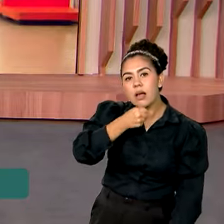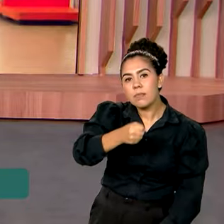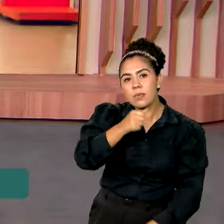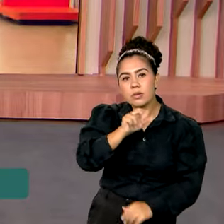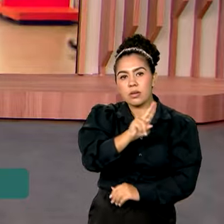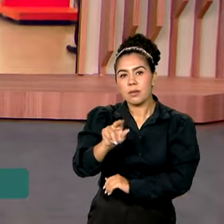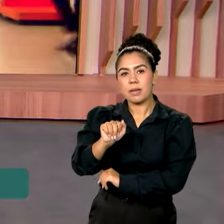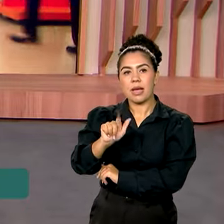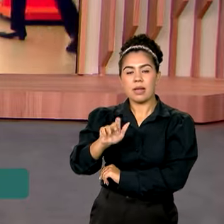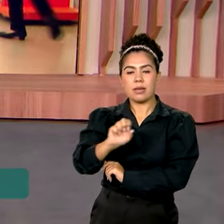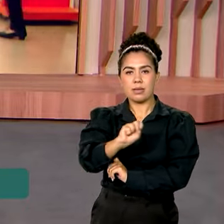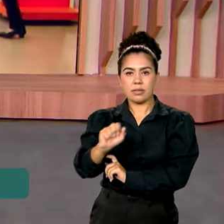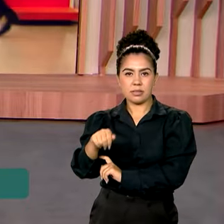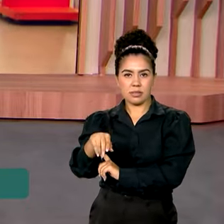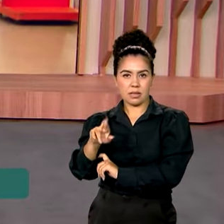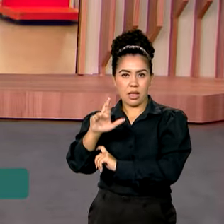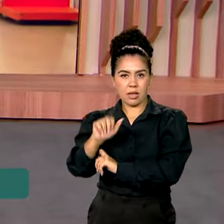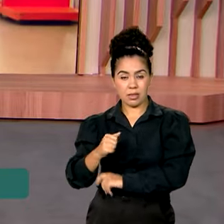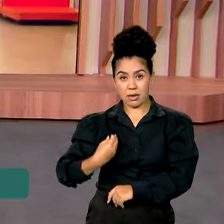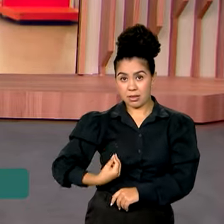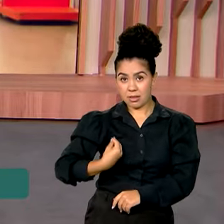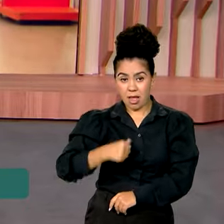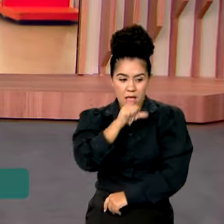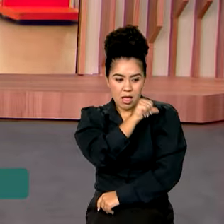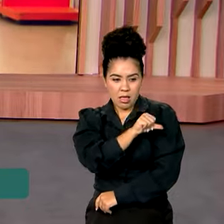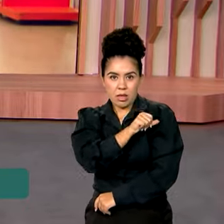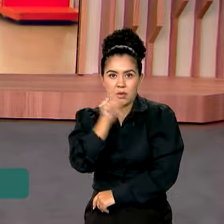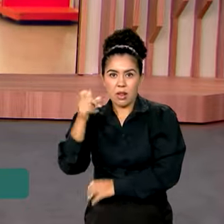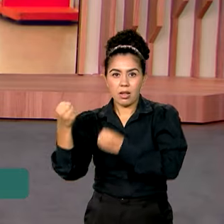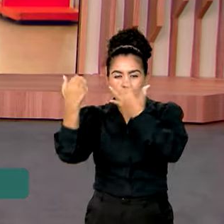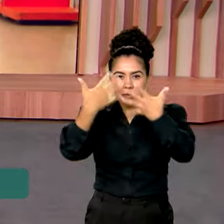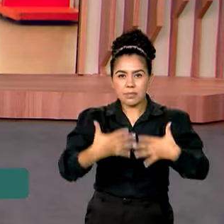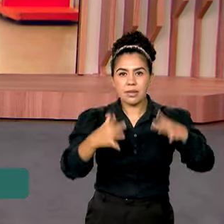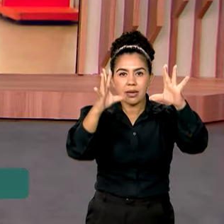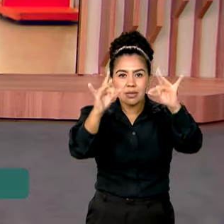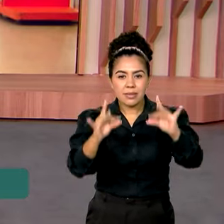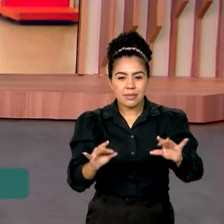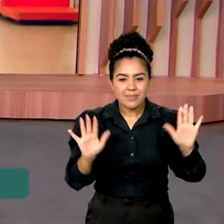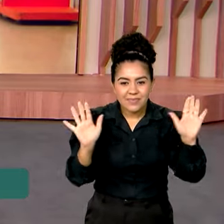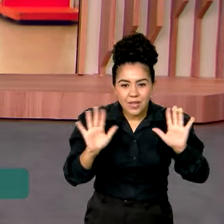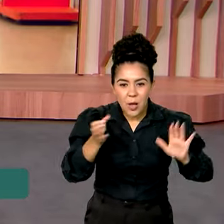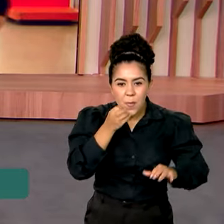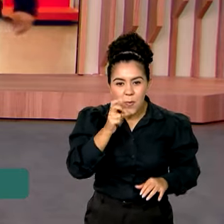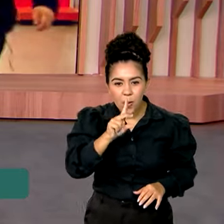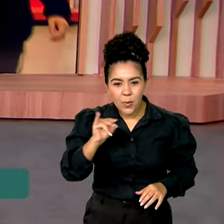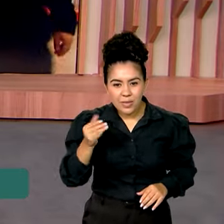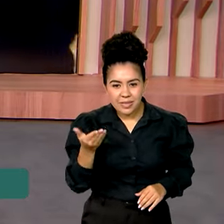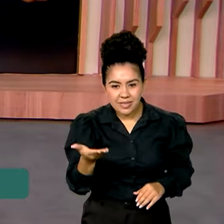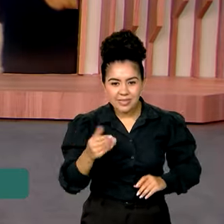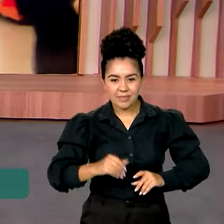informações para a gente, direto do Rio de Janeiro, é Alessandra Lago, ao vivo. Bom dia, Alessandra.